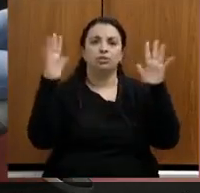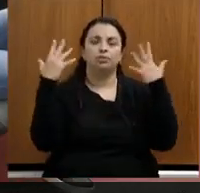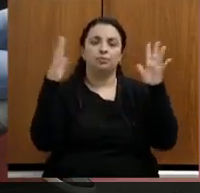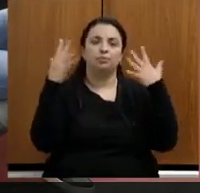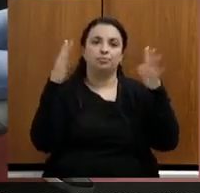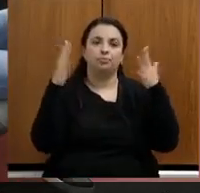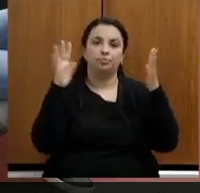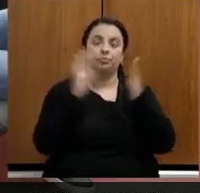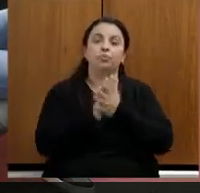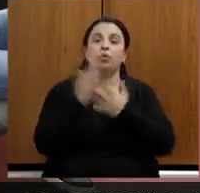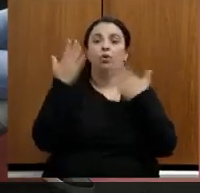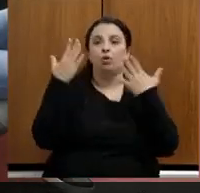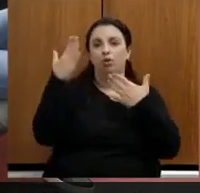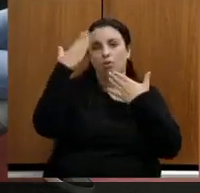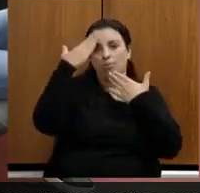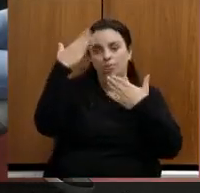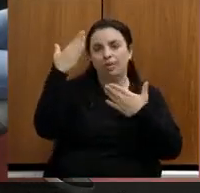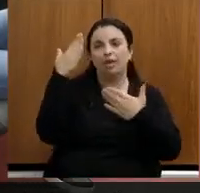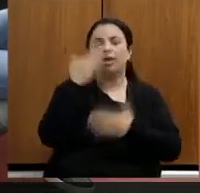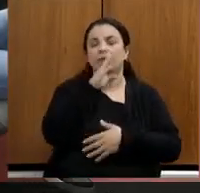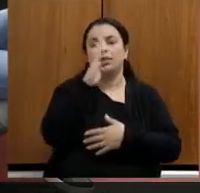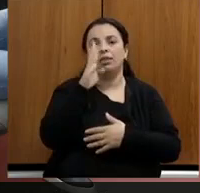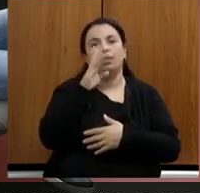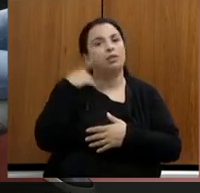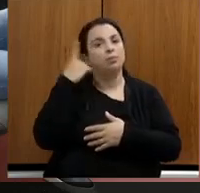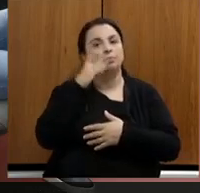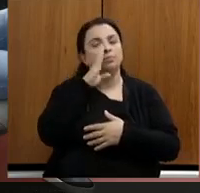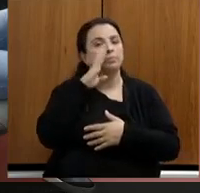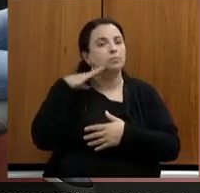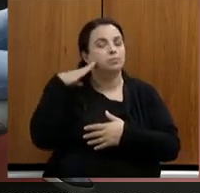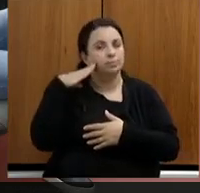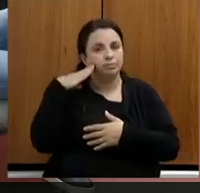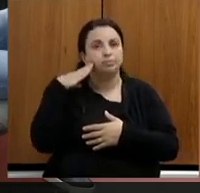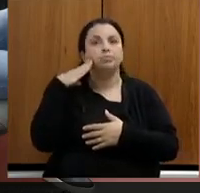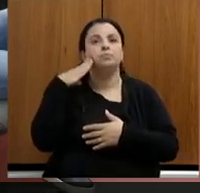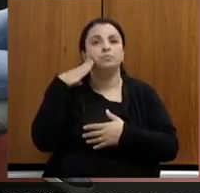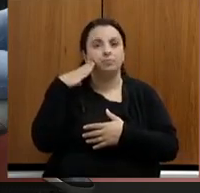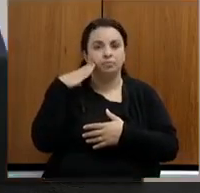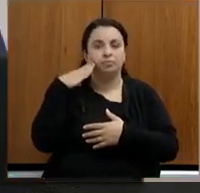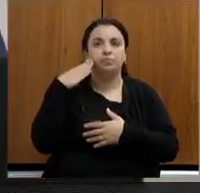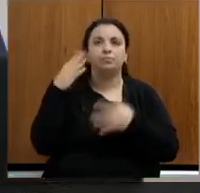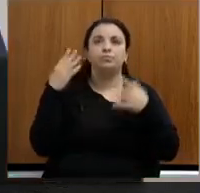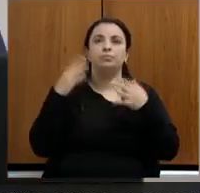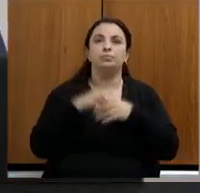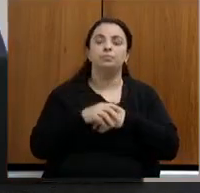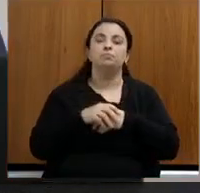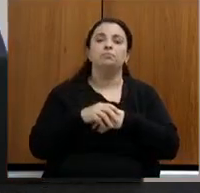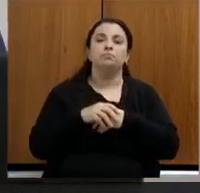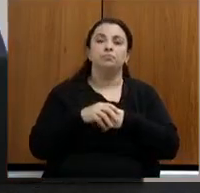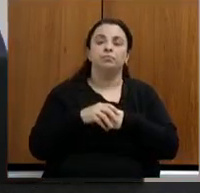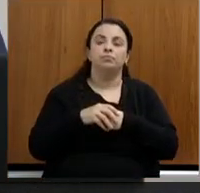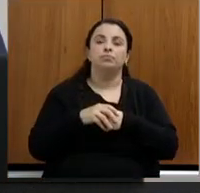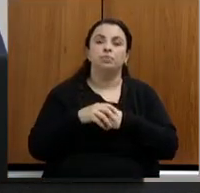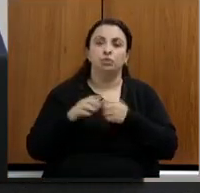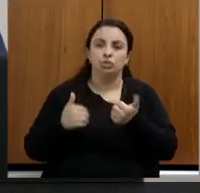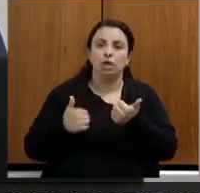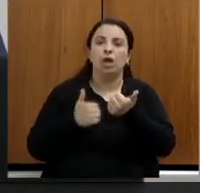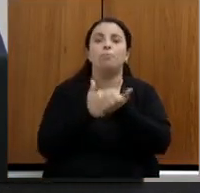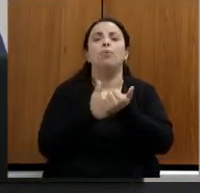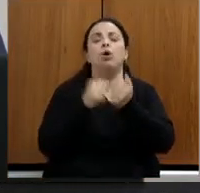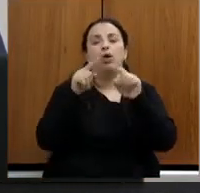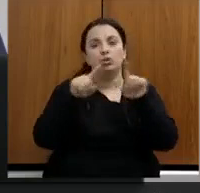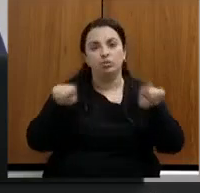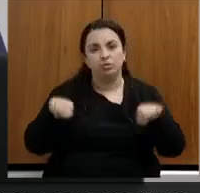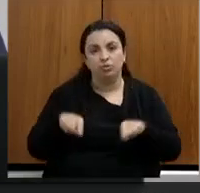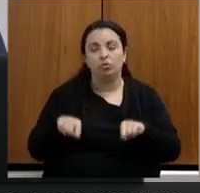obrigado deputada Beatriz Sequeira pelas palavras de apoio aos servidores do